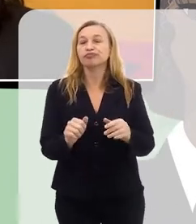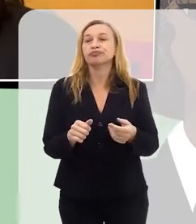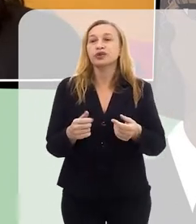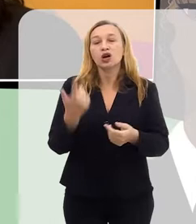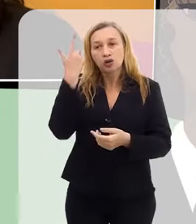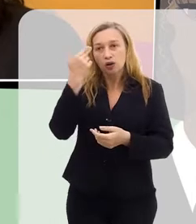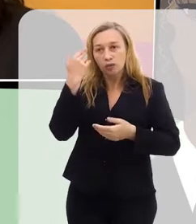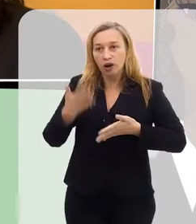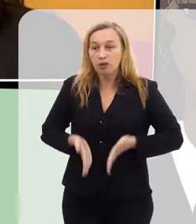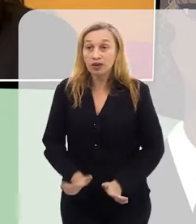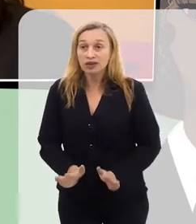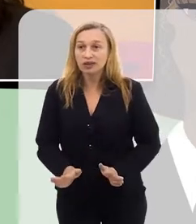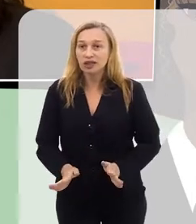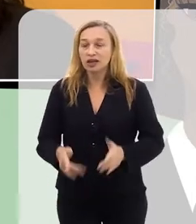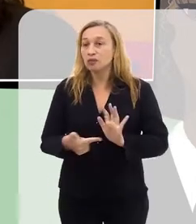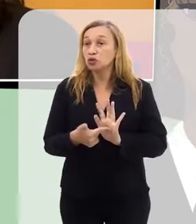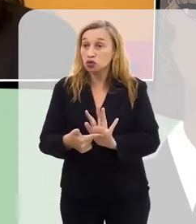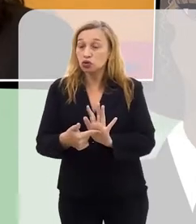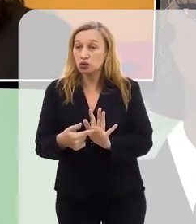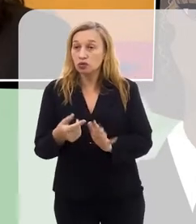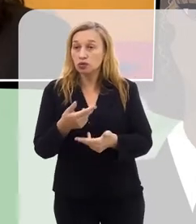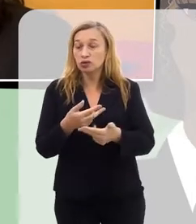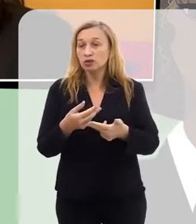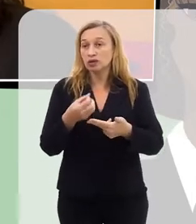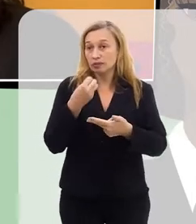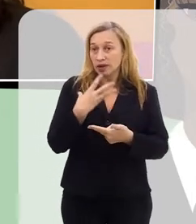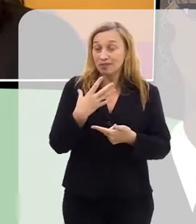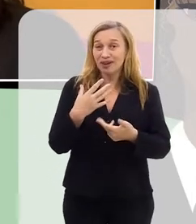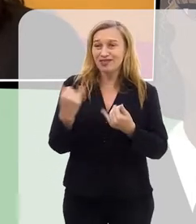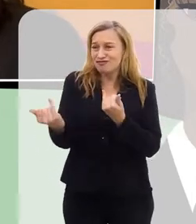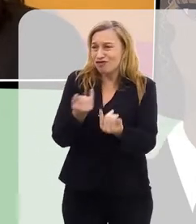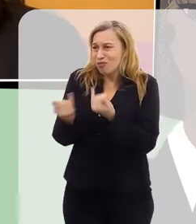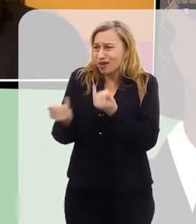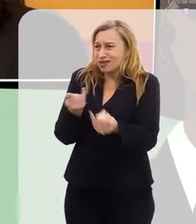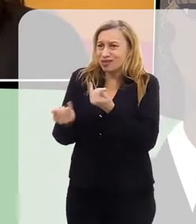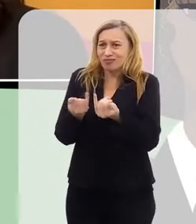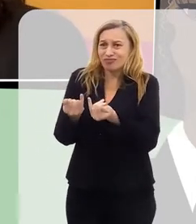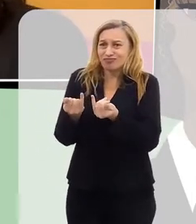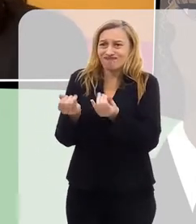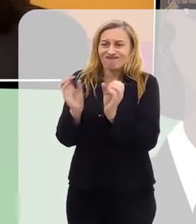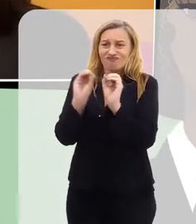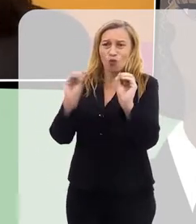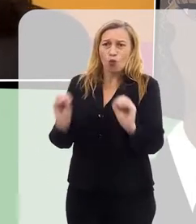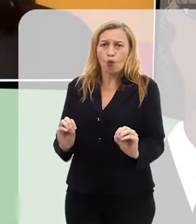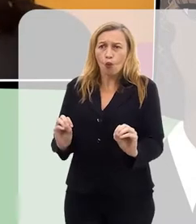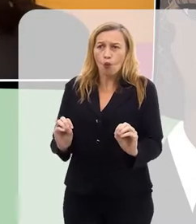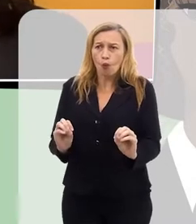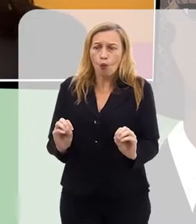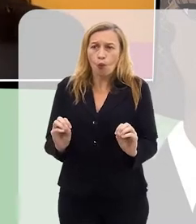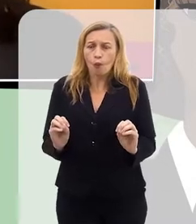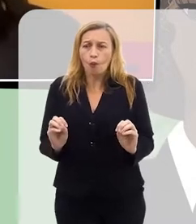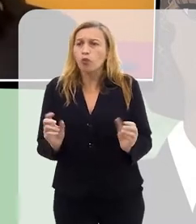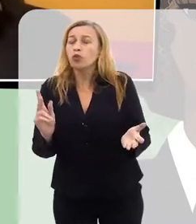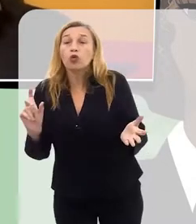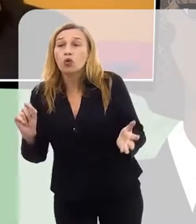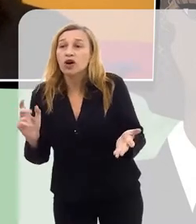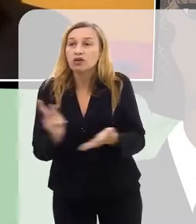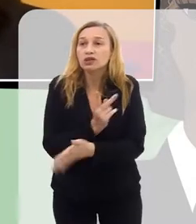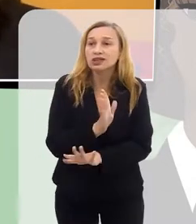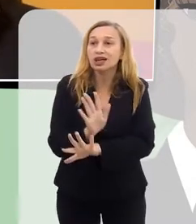receptiva, mas ela não trouxe informações para mim sobre o parto. que aconteceria? Desculpa,